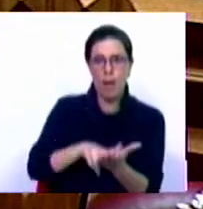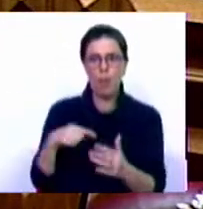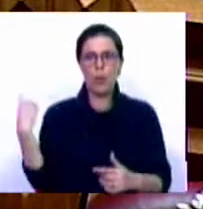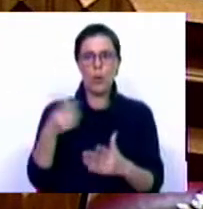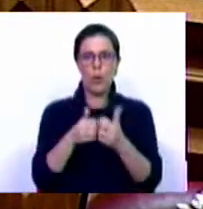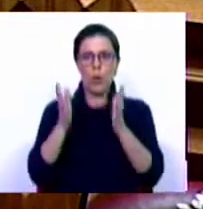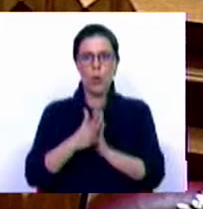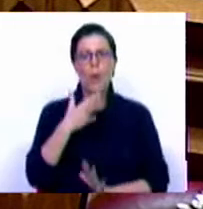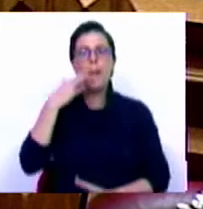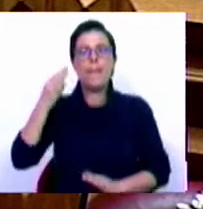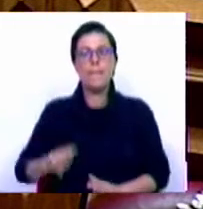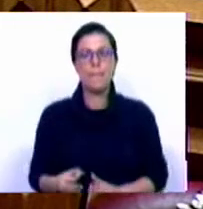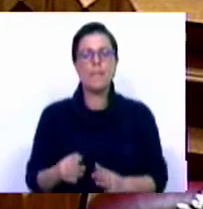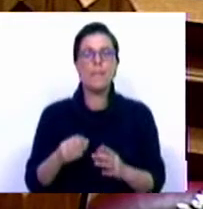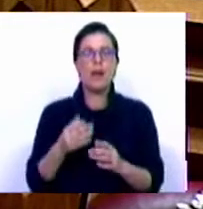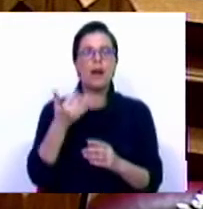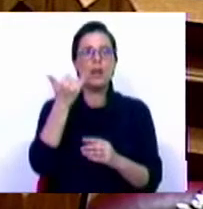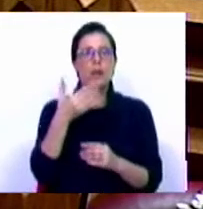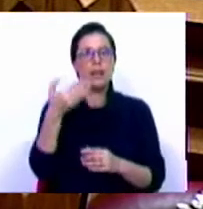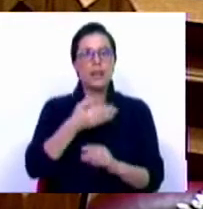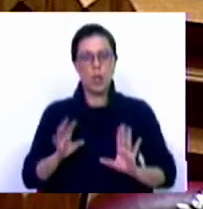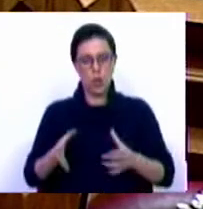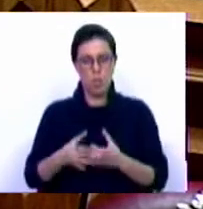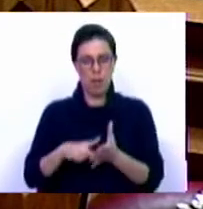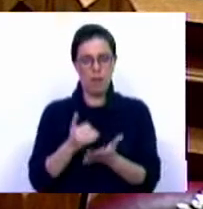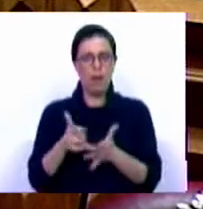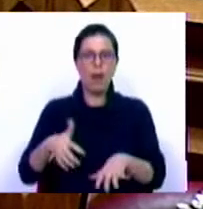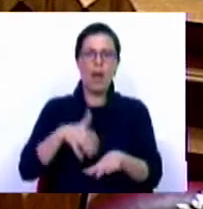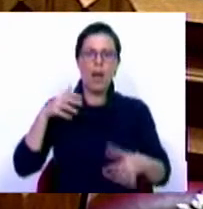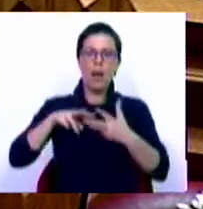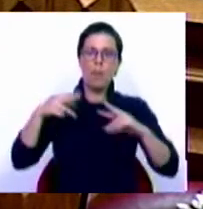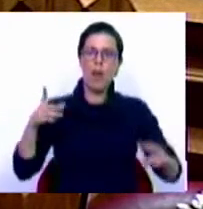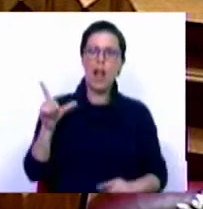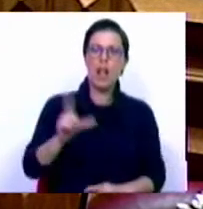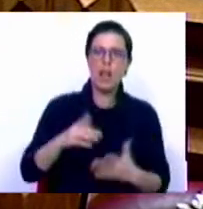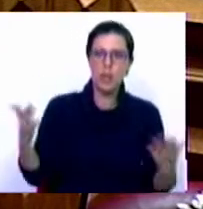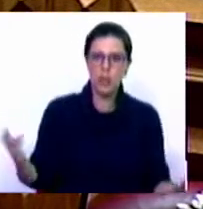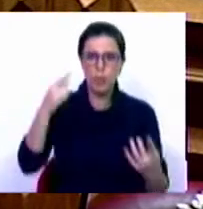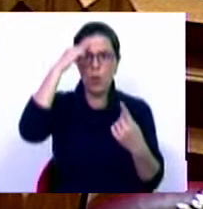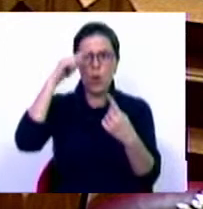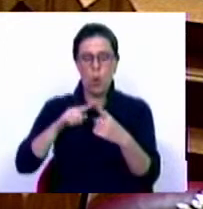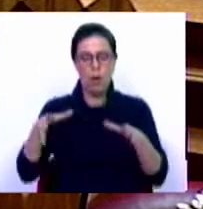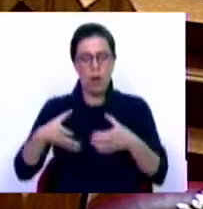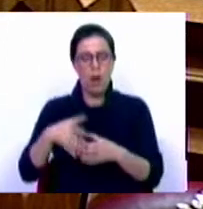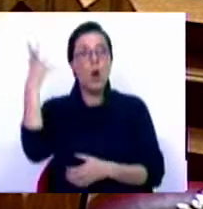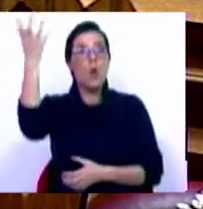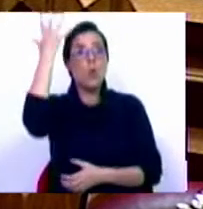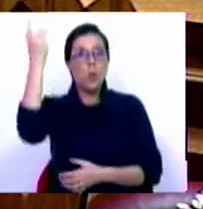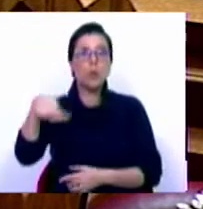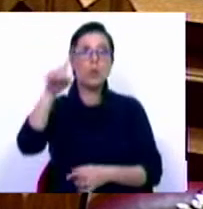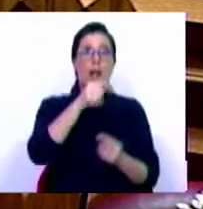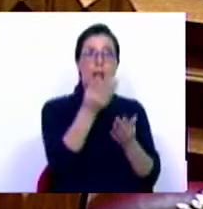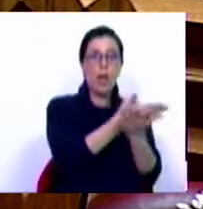unanimidade nas segundas e sétimas comissões permanentes da Assembleia Municipal de Lisboa no sentido do Pelouro da Cultura e o